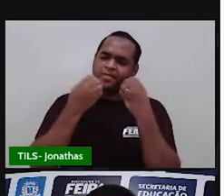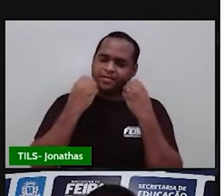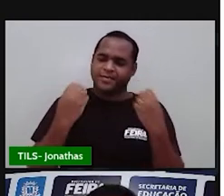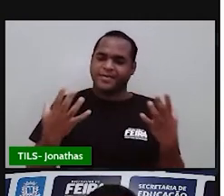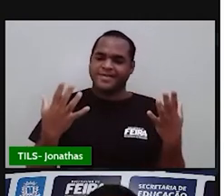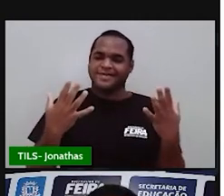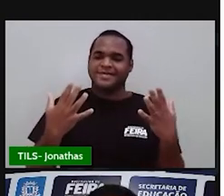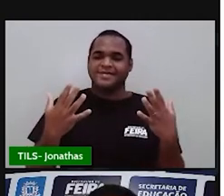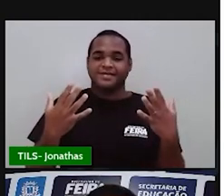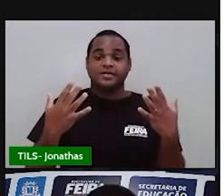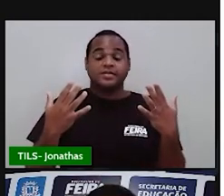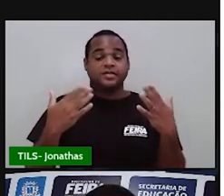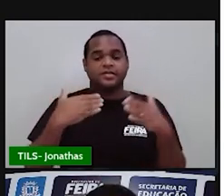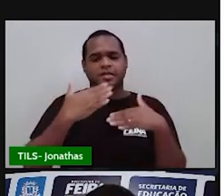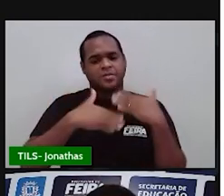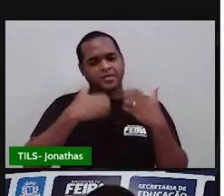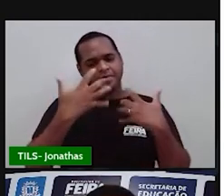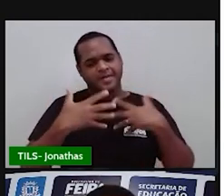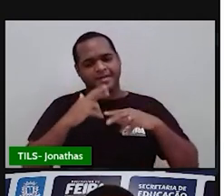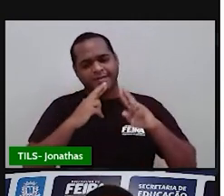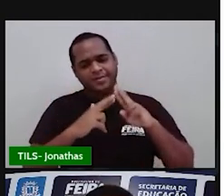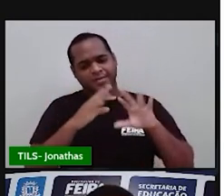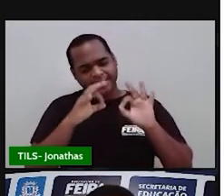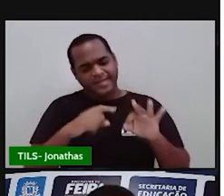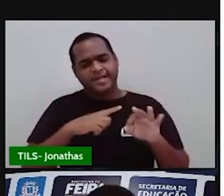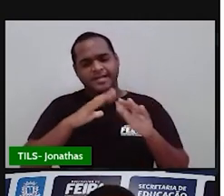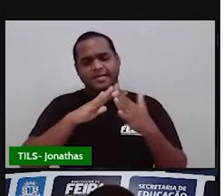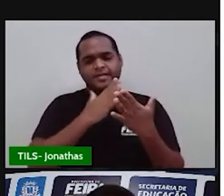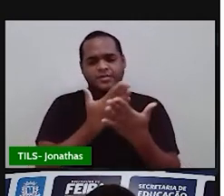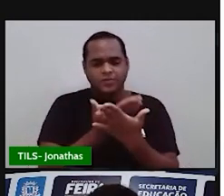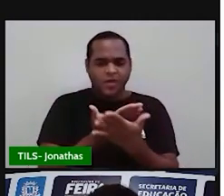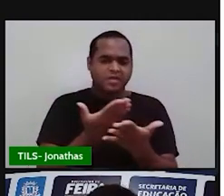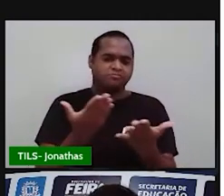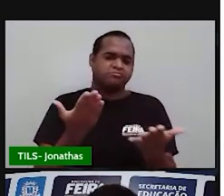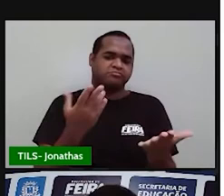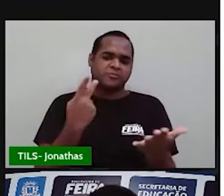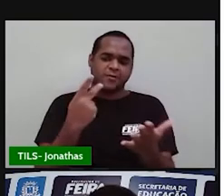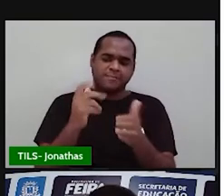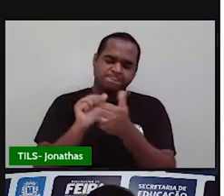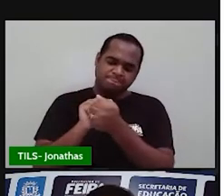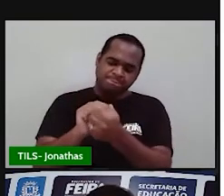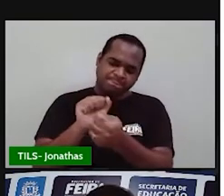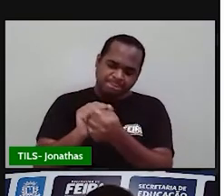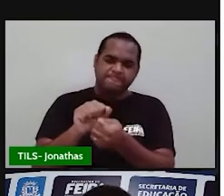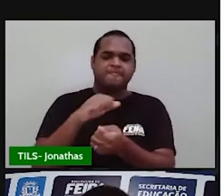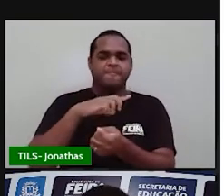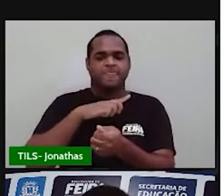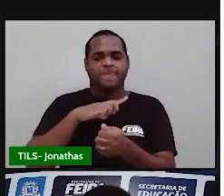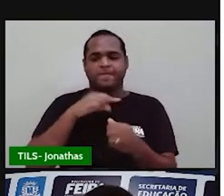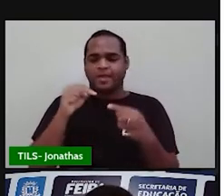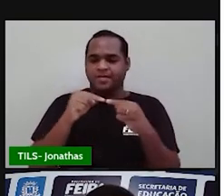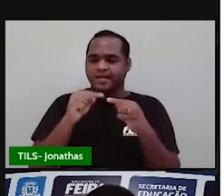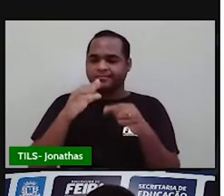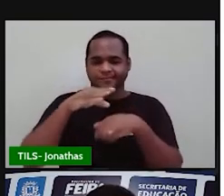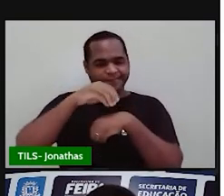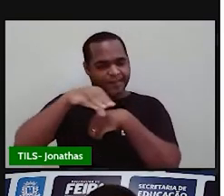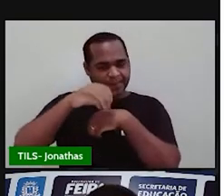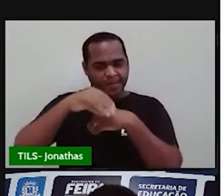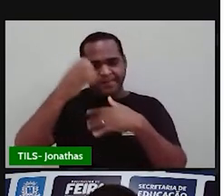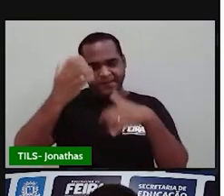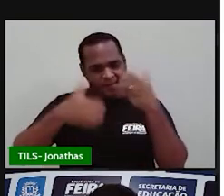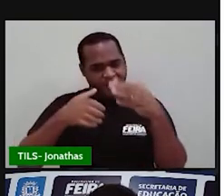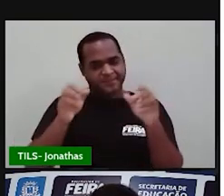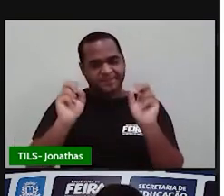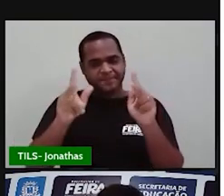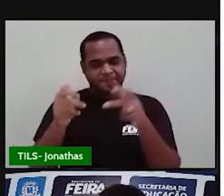né? Principalmente aí com as atividades que você está fazendo na escola, com o que você tem acompanhado aqui nas transmissões também. Valeu?